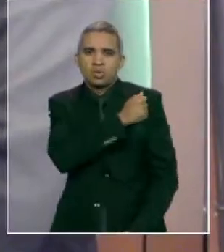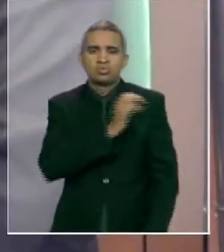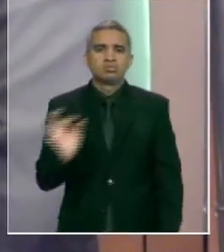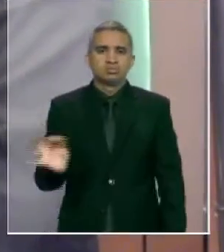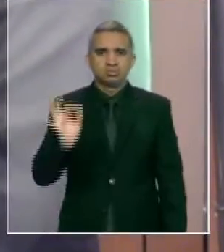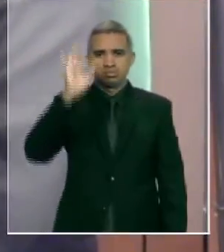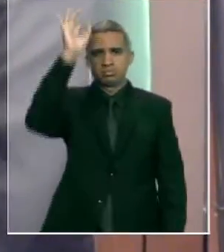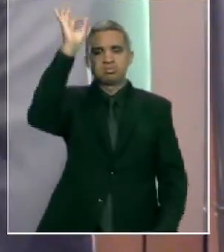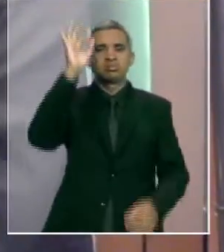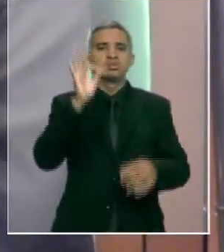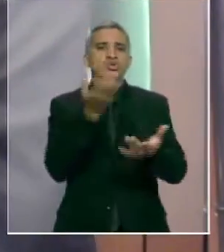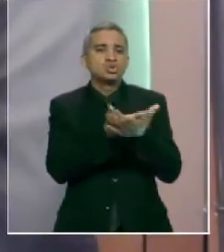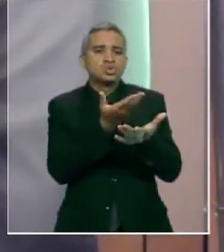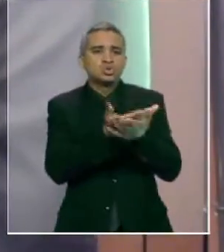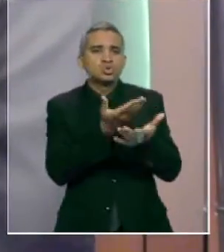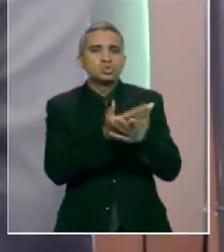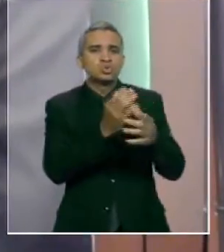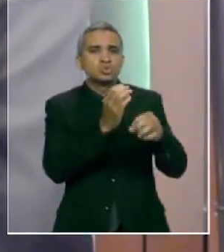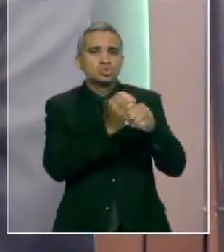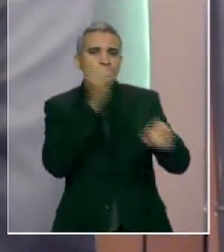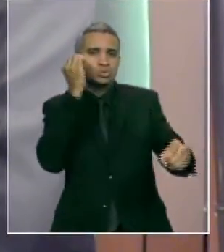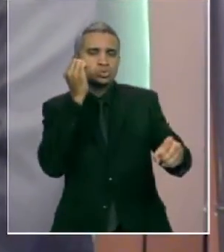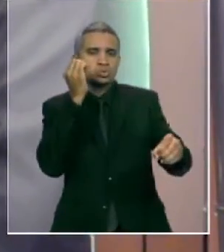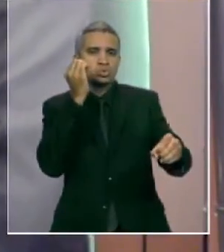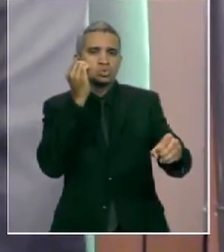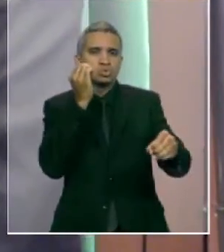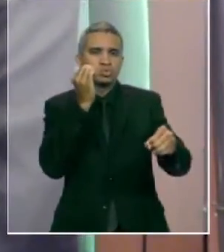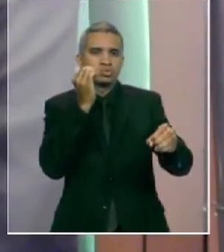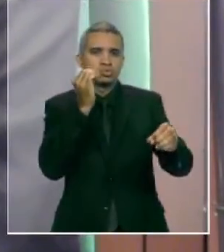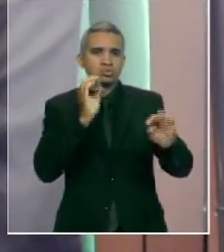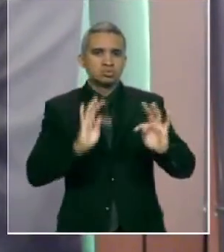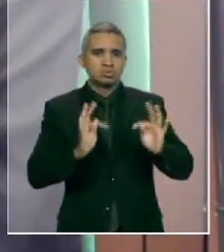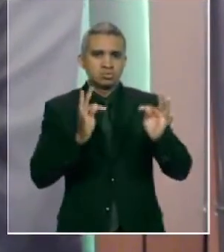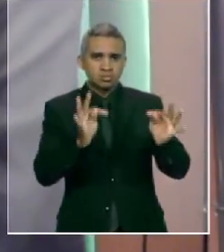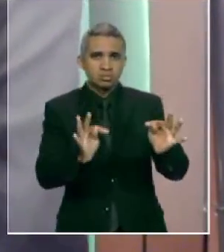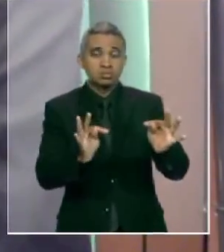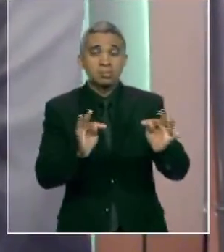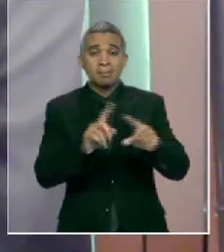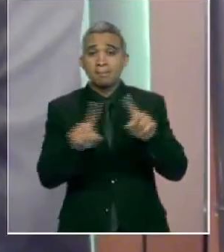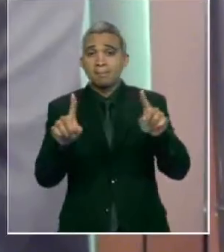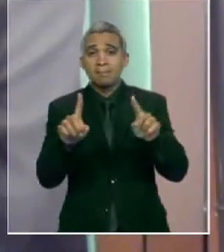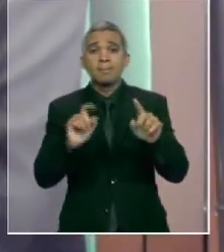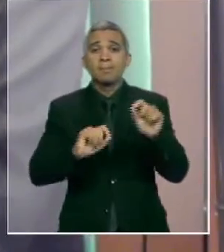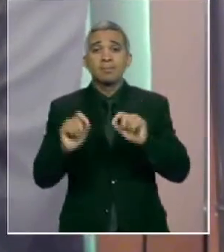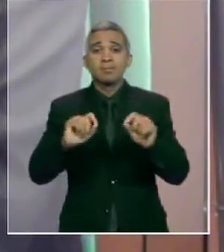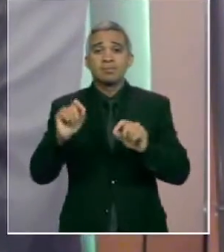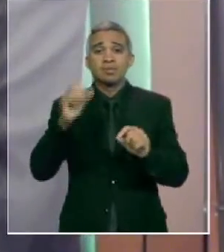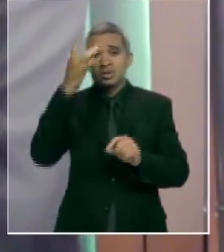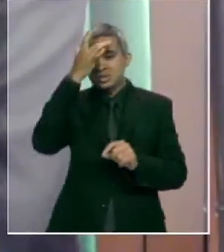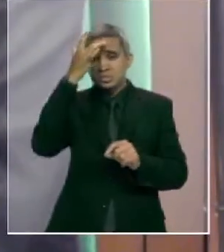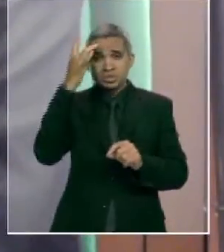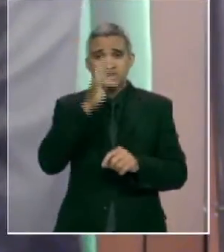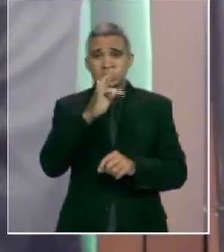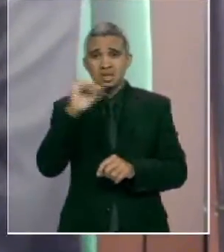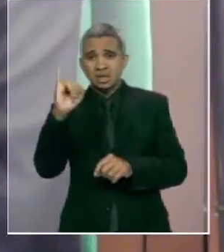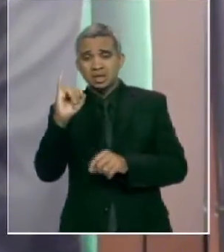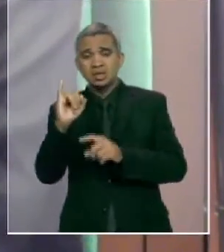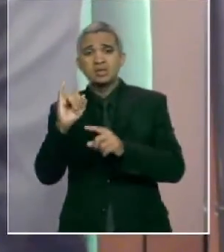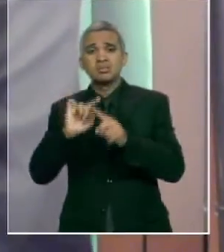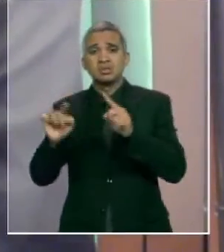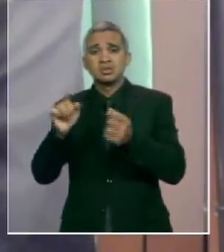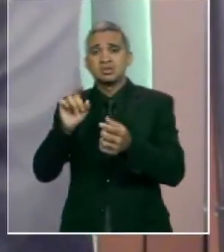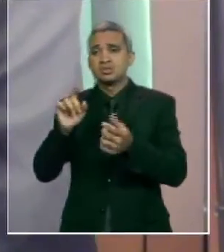engenharia da computação, não entraram no mercado porque eles queriam um profissional de tecnologia da informação. Então,